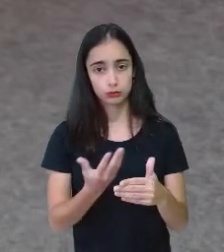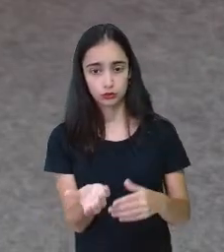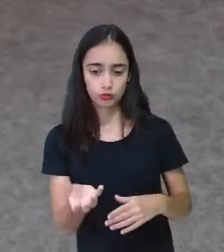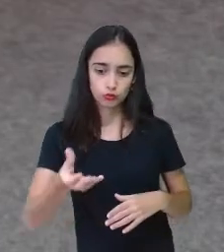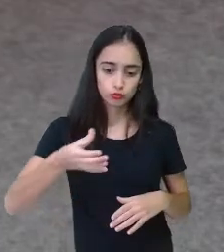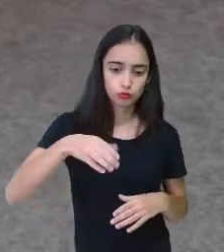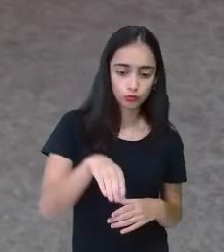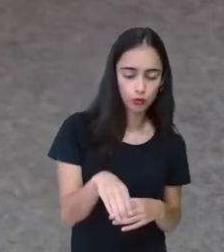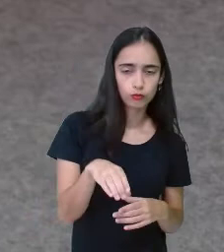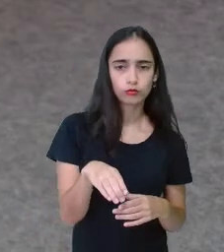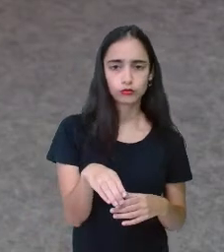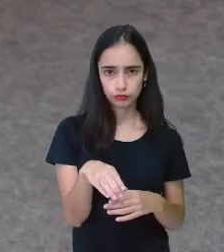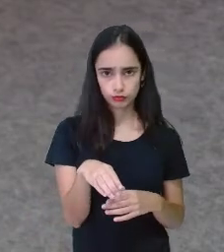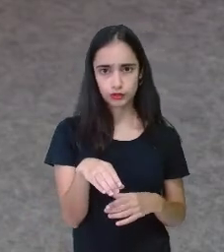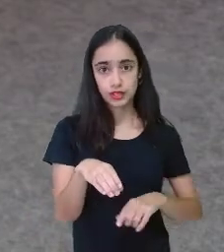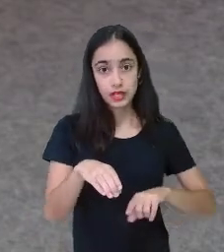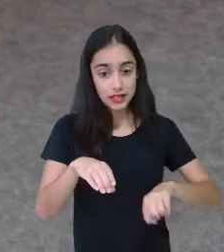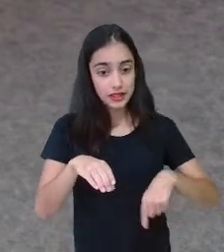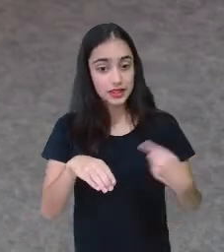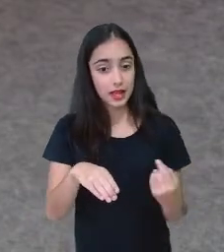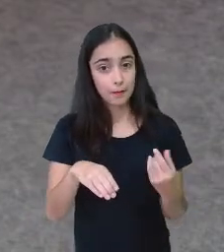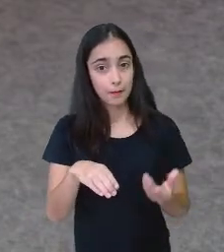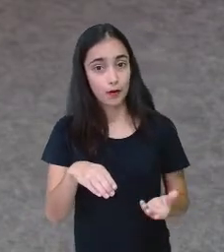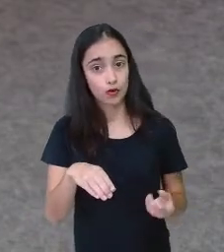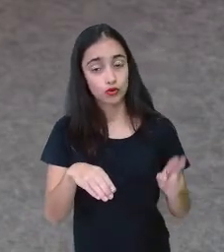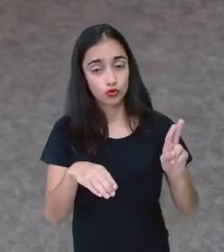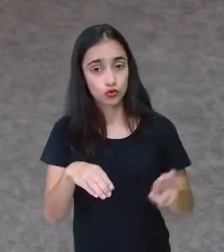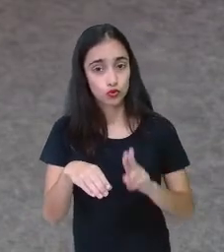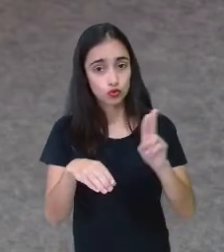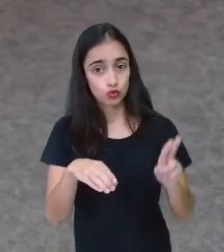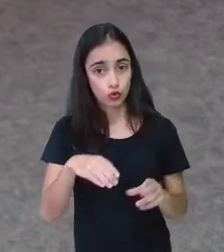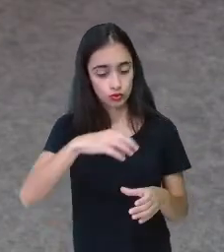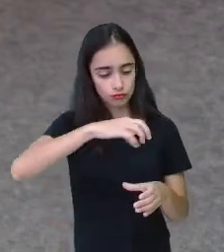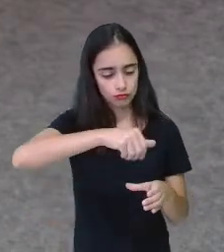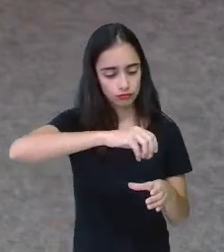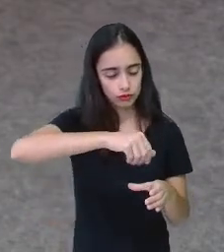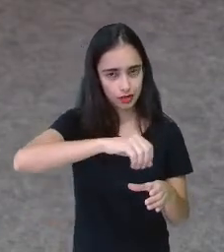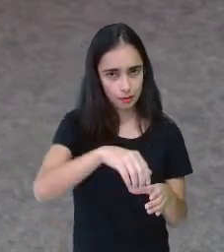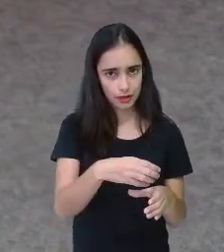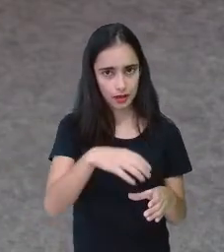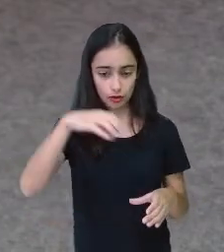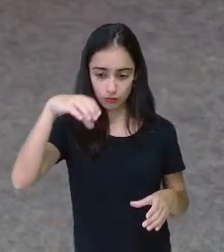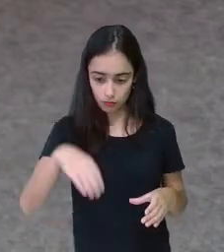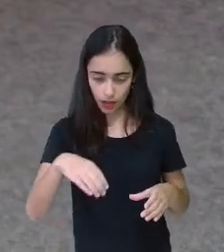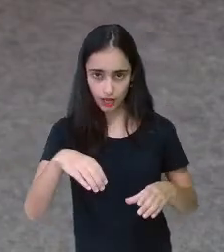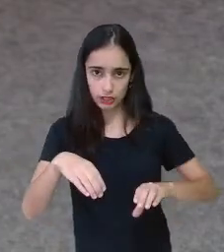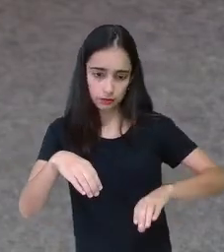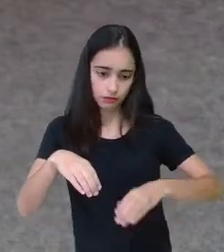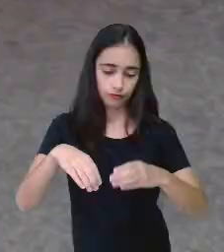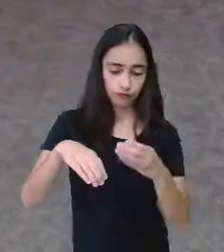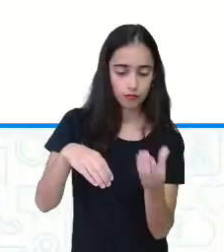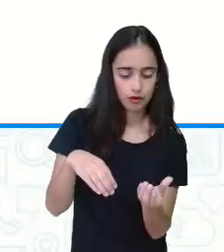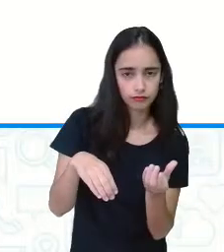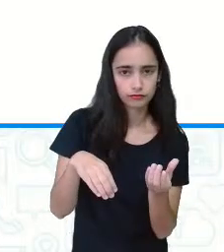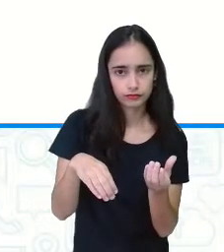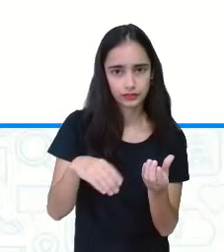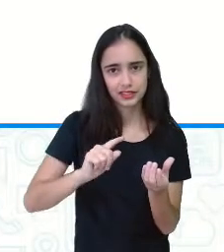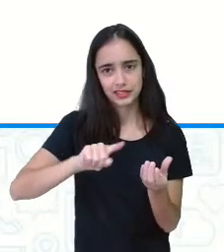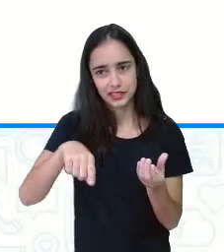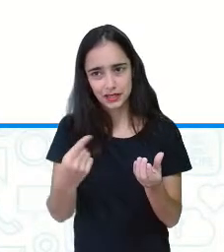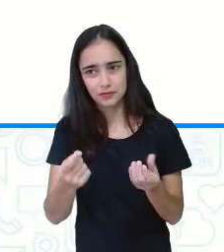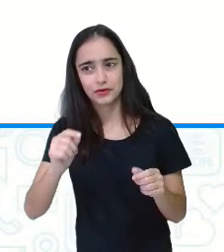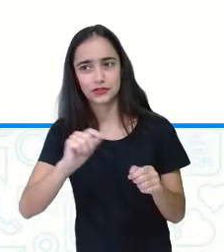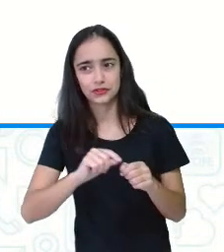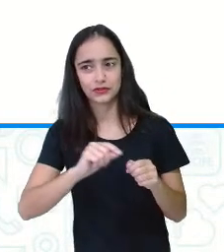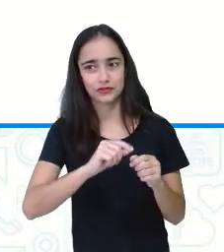o restante vai ser as tampinhas viradas para cima. E aí, a gente faz a, tá certo? A soma ou subtração. Cadê? Deixa eu ver.